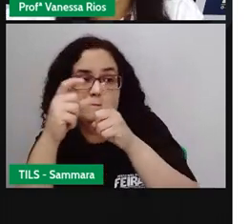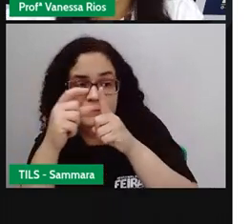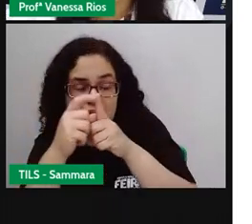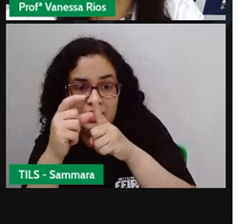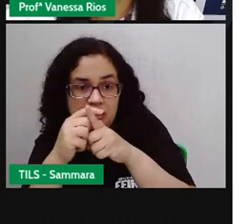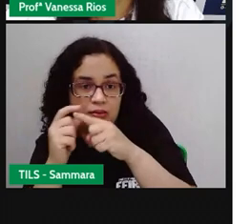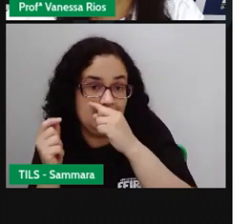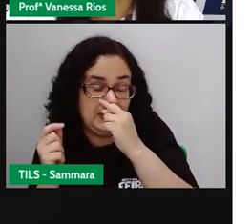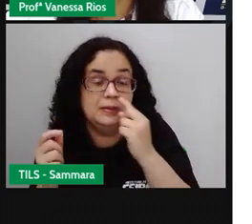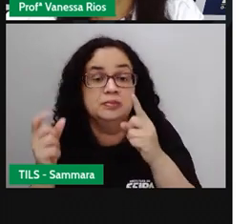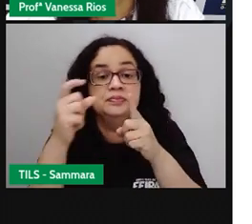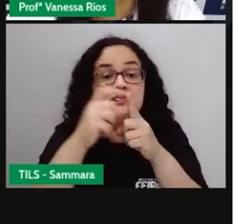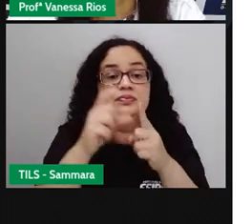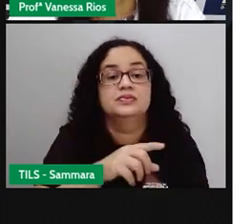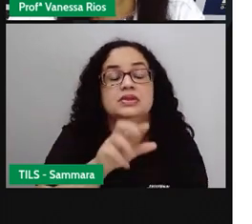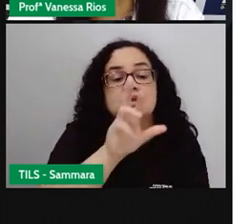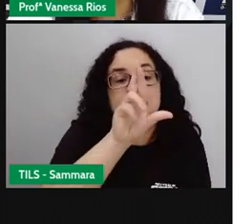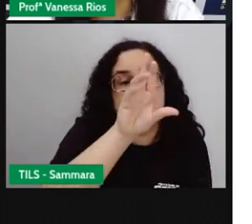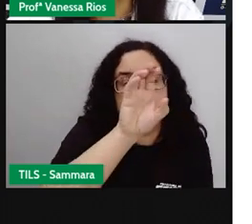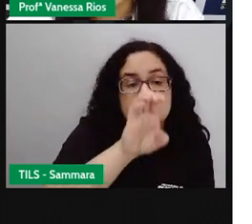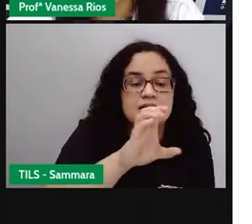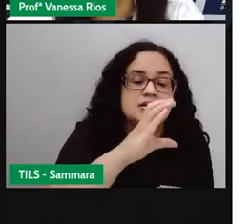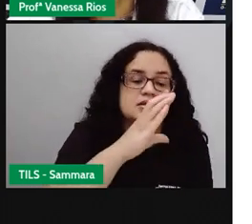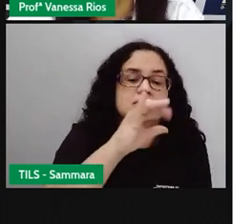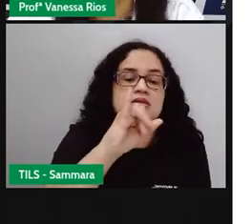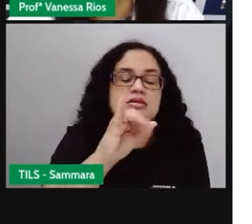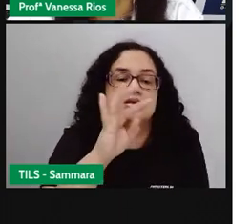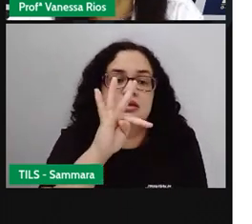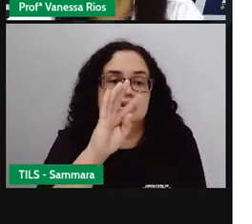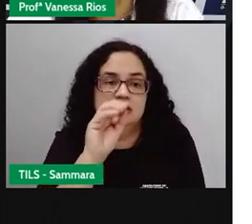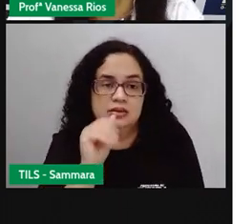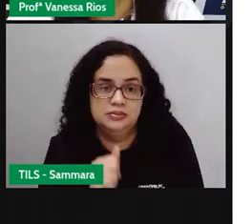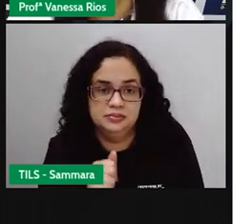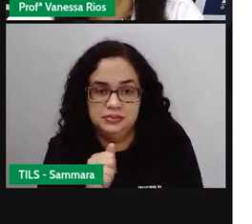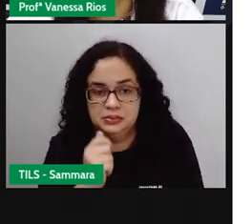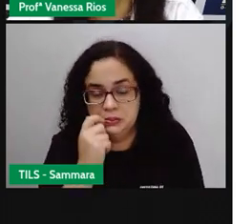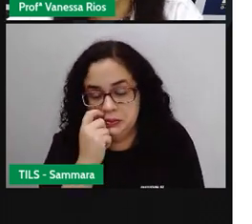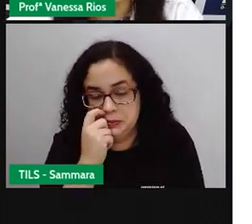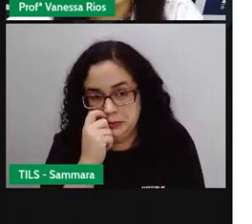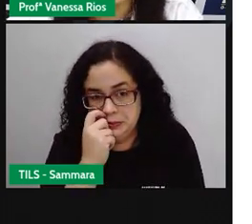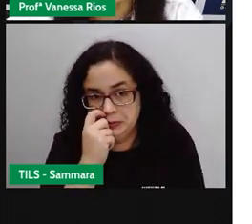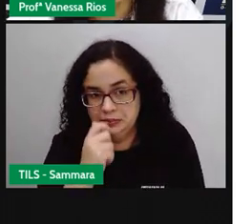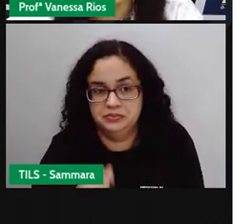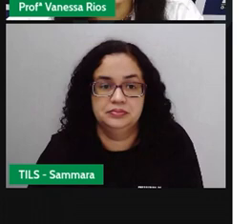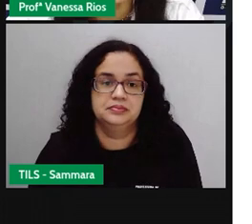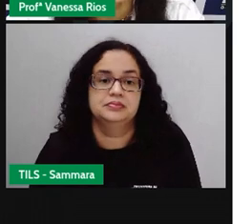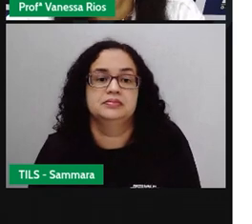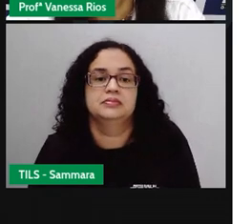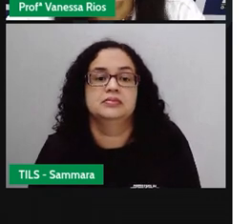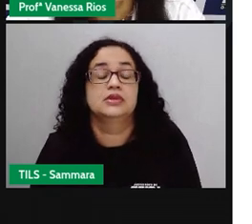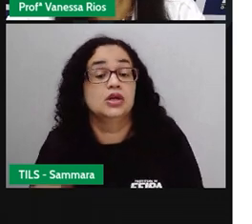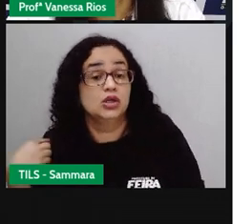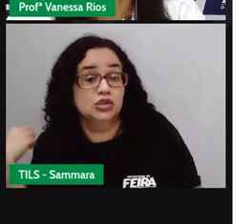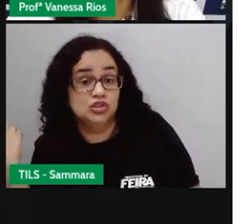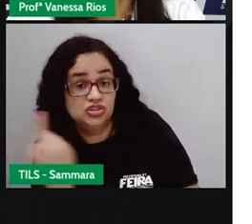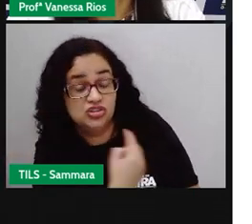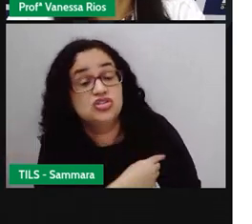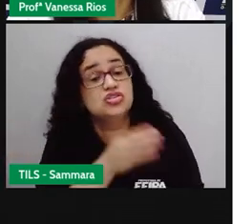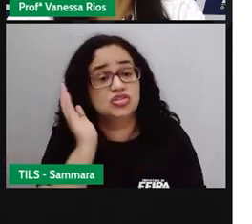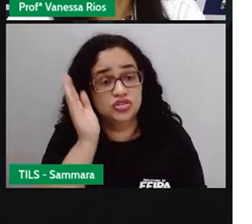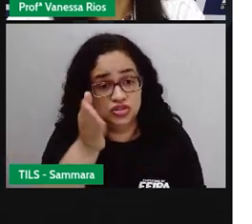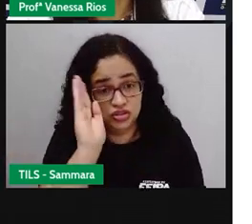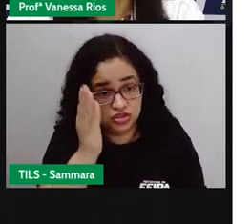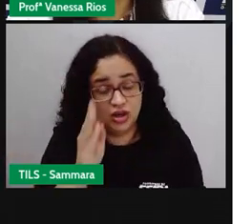aí, ó, é a palavra recita. Então, o verbo é recita. Nós já